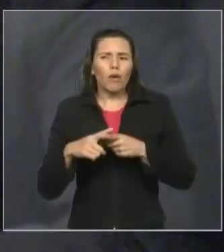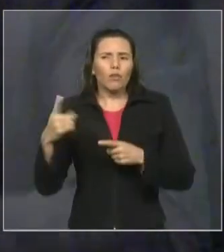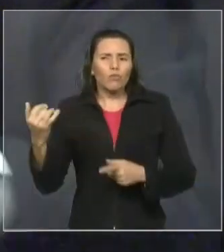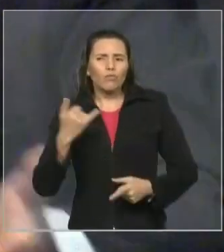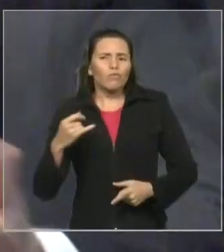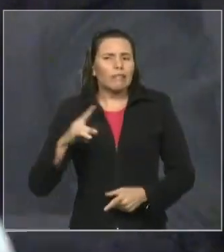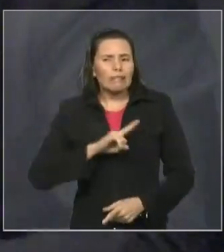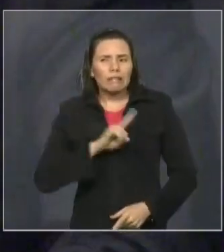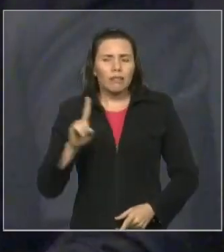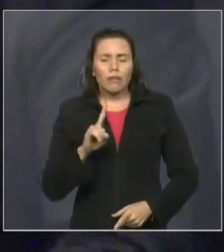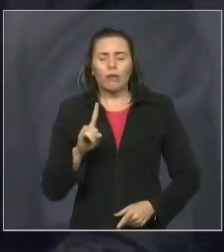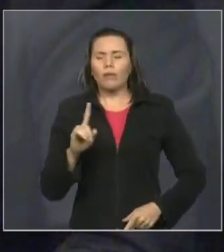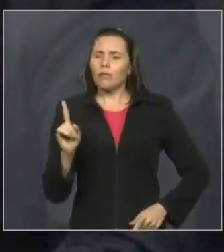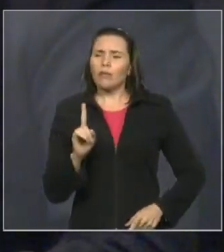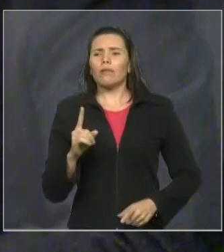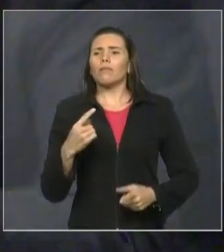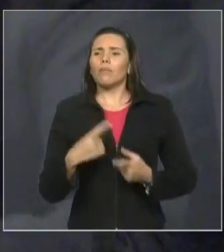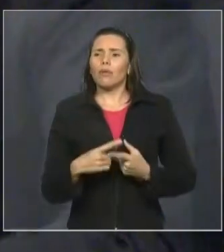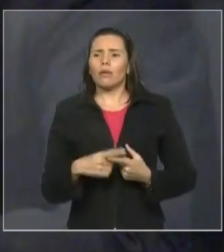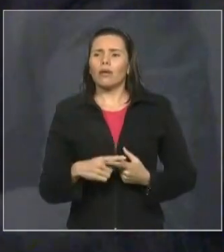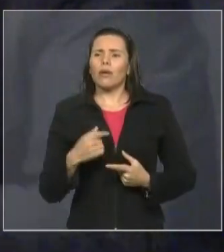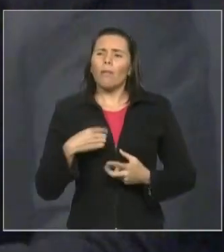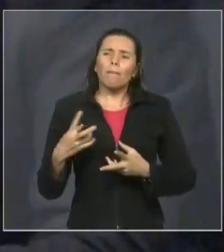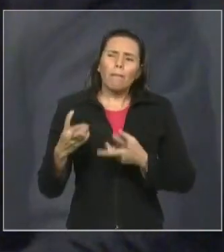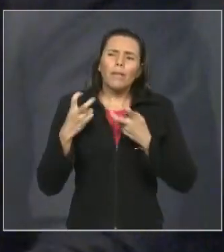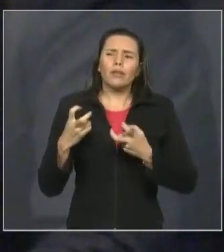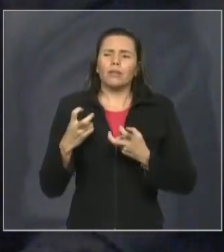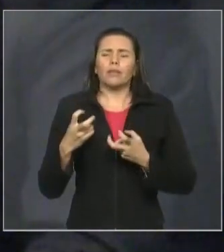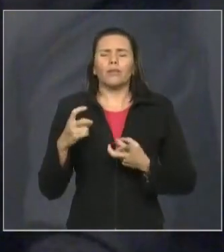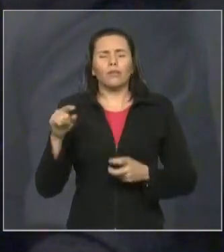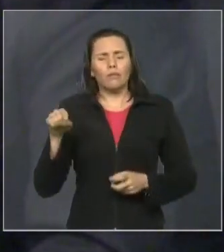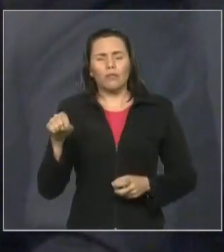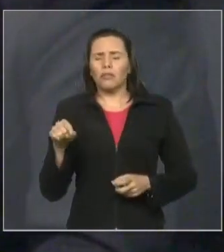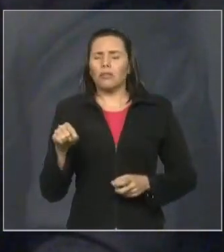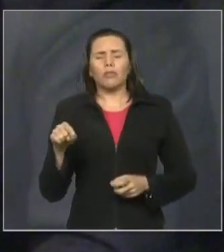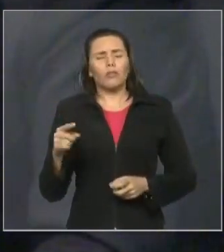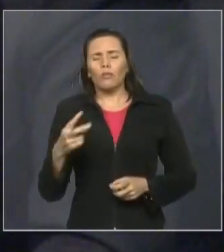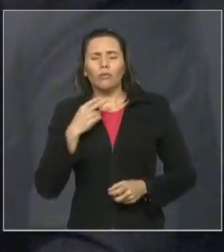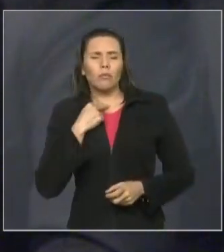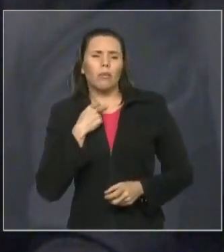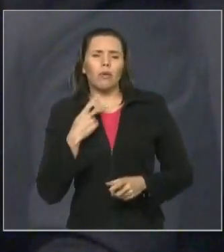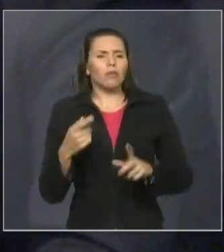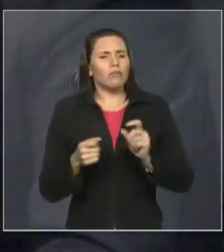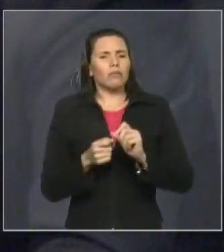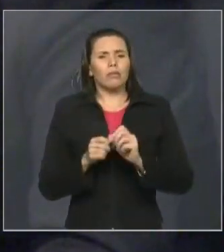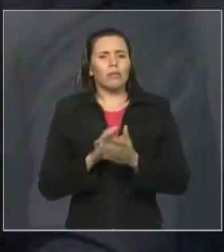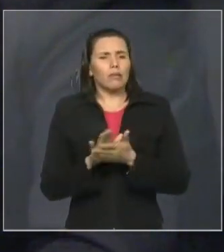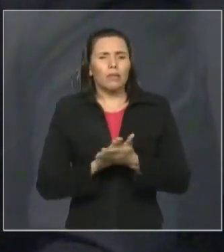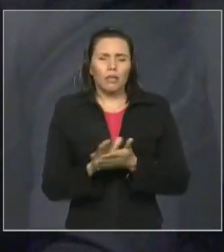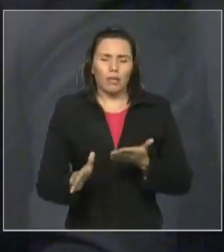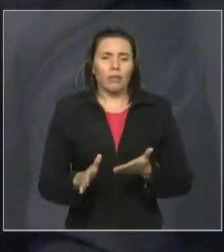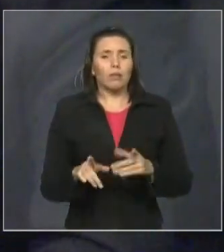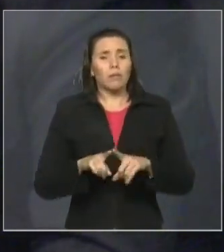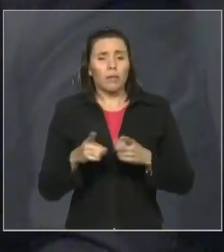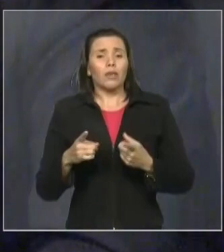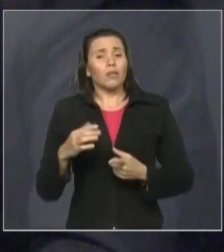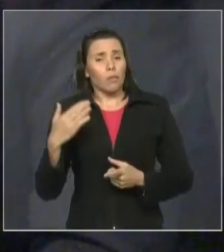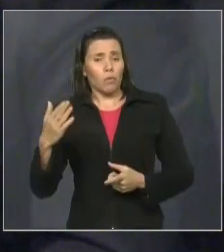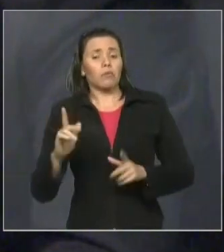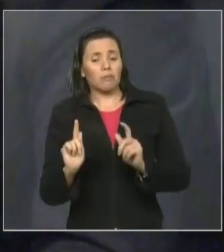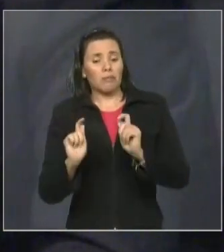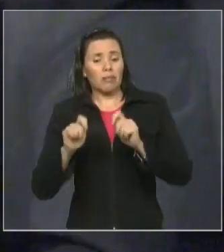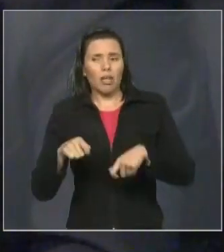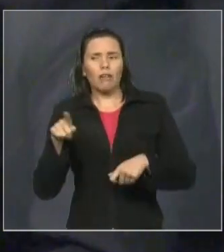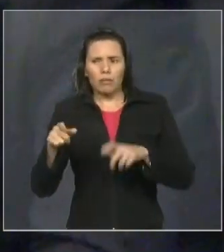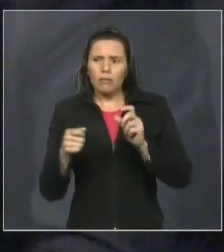condições de resolver aquele problema. Então, tem que ser sincero em dizer o não. Mas, quando tem, Vossa Excelência resolve. Então, esse parlamento